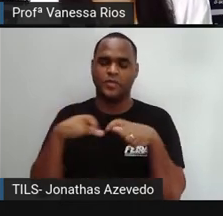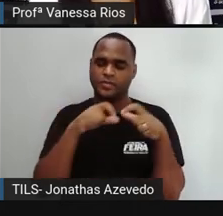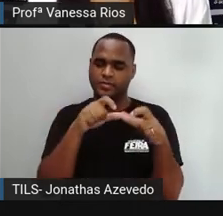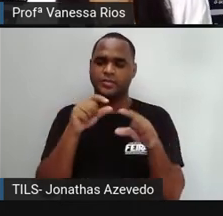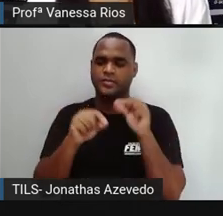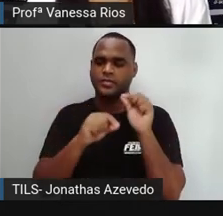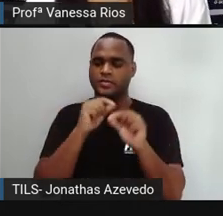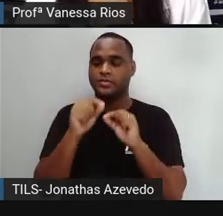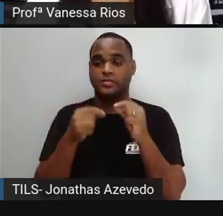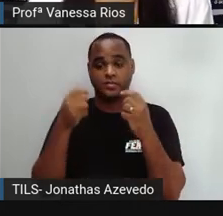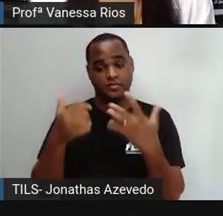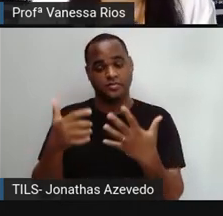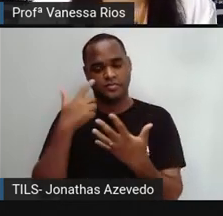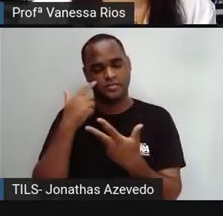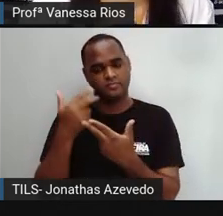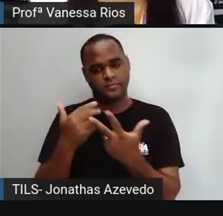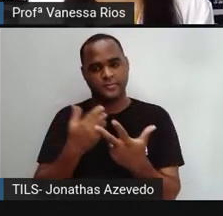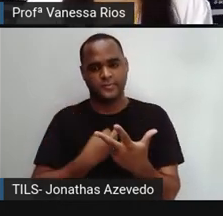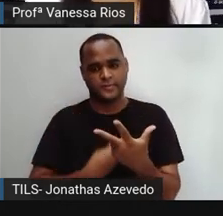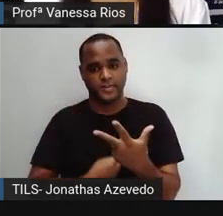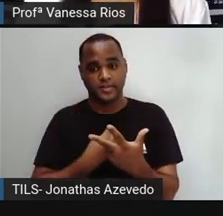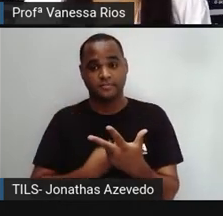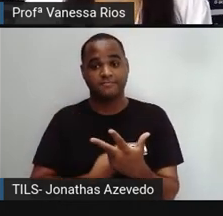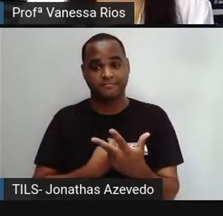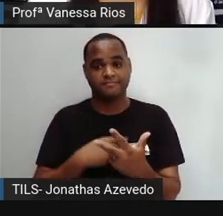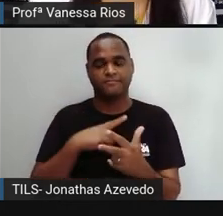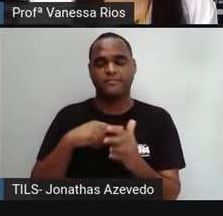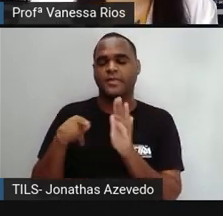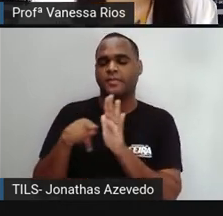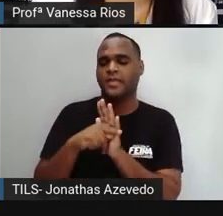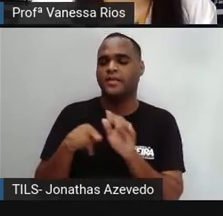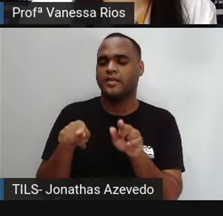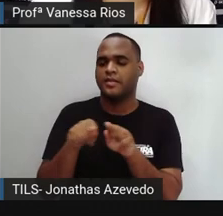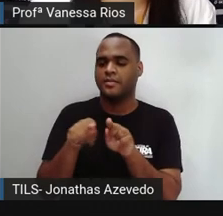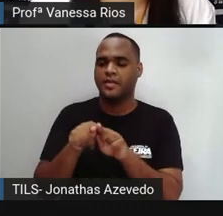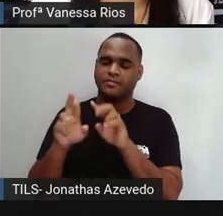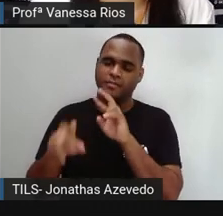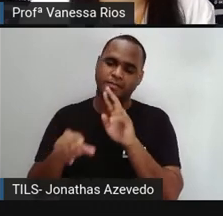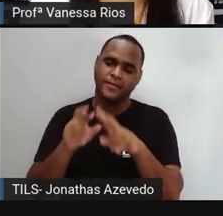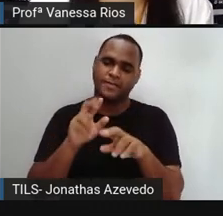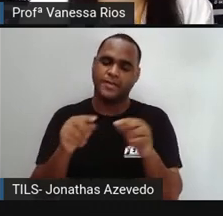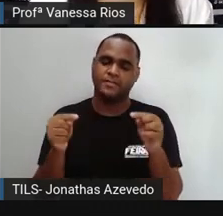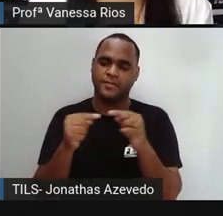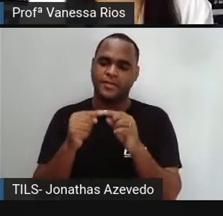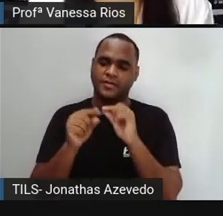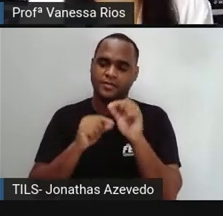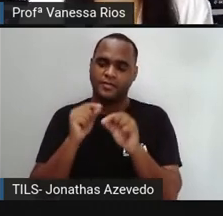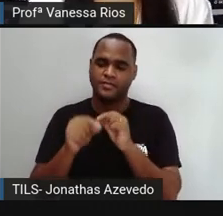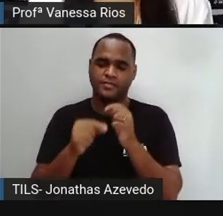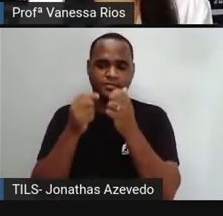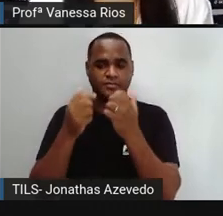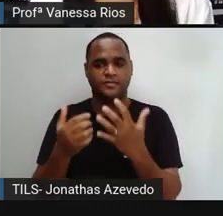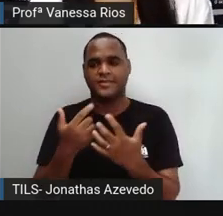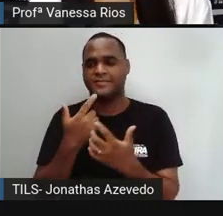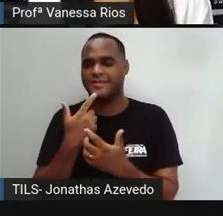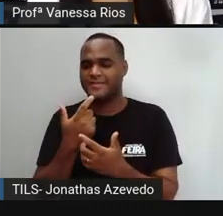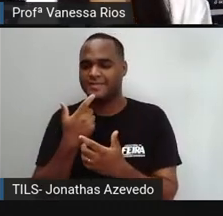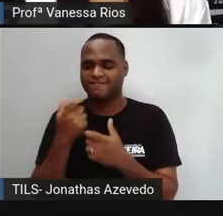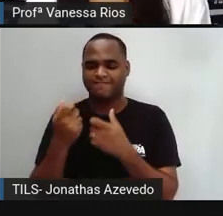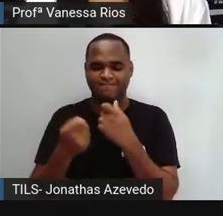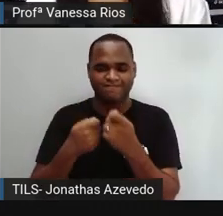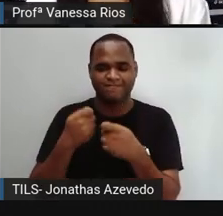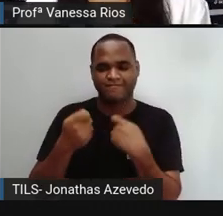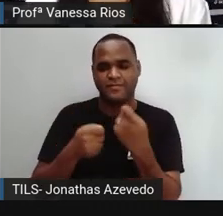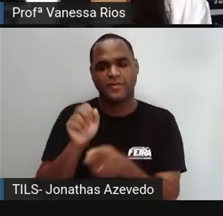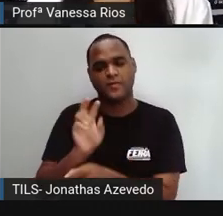situações e também com participantes diferentes. No caso ali, as gírias foram as